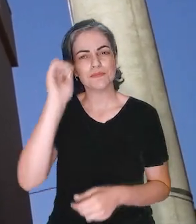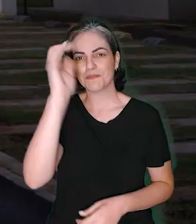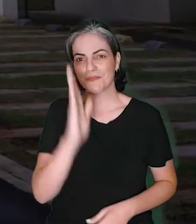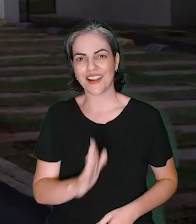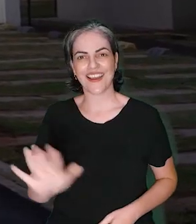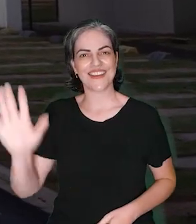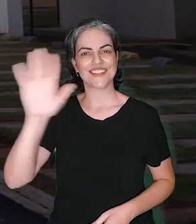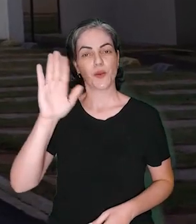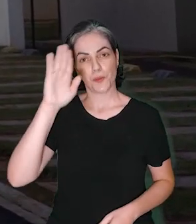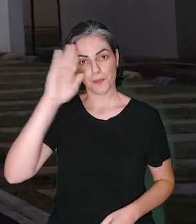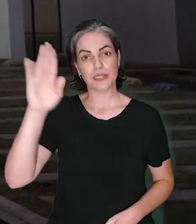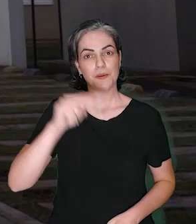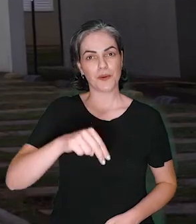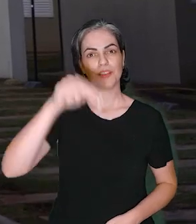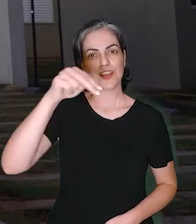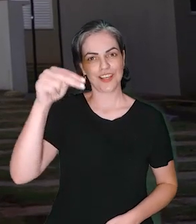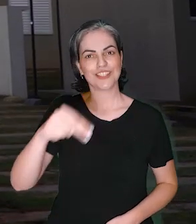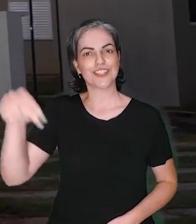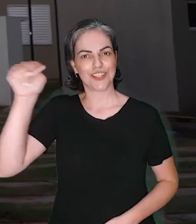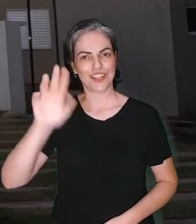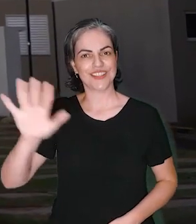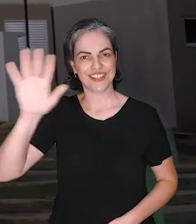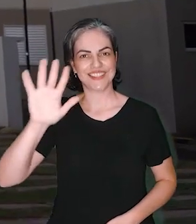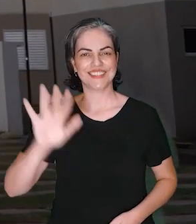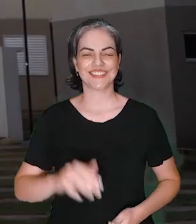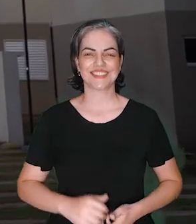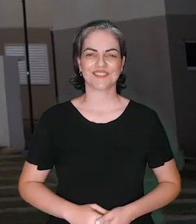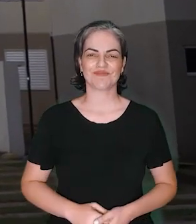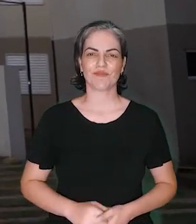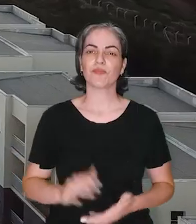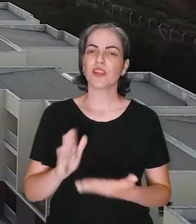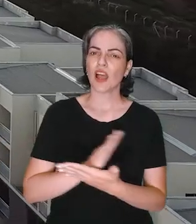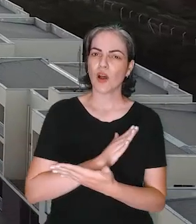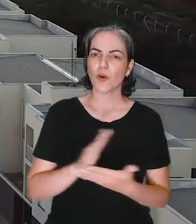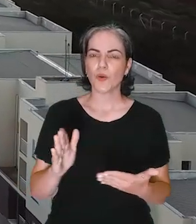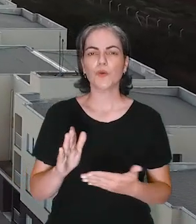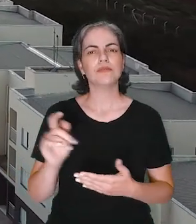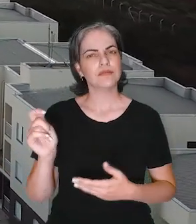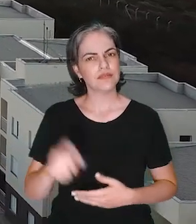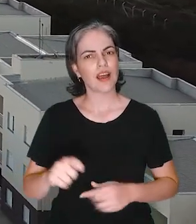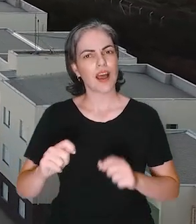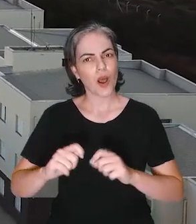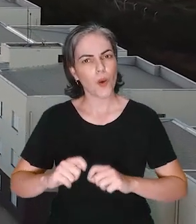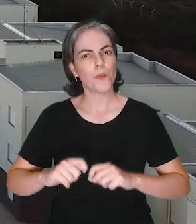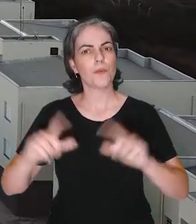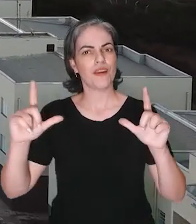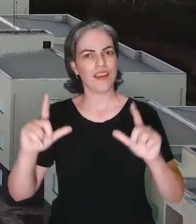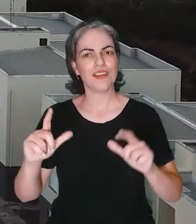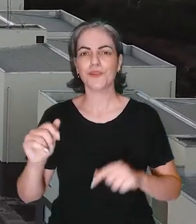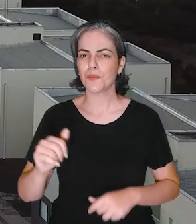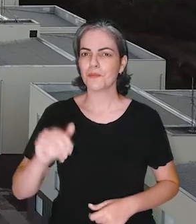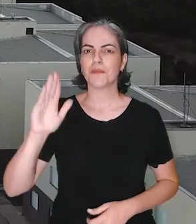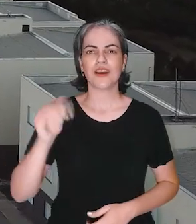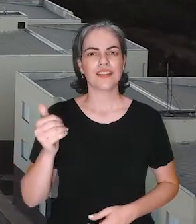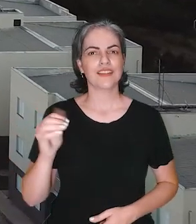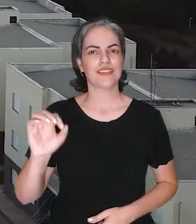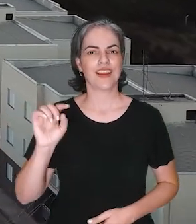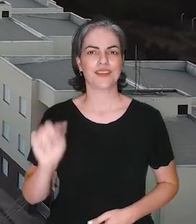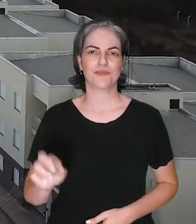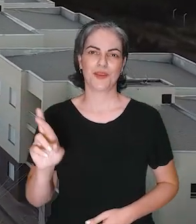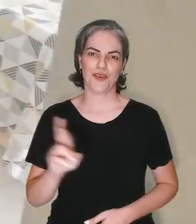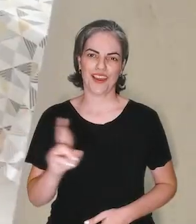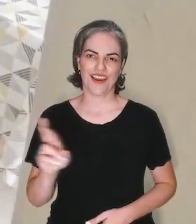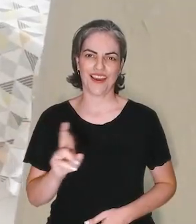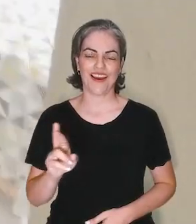Brasil, especialmente nas regiões Norte e Nordeste. Em alguns casos, a ampliação será superior a R$ 10 mil,